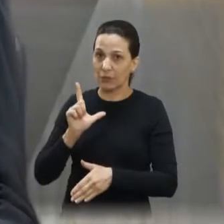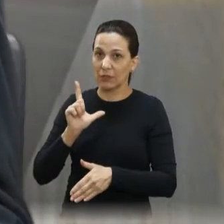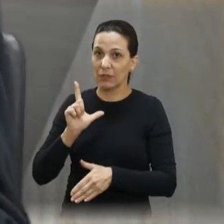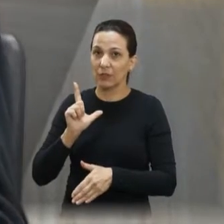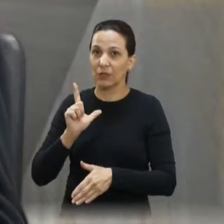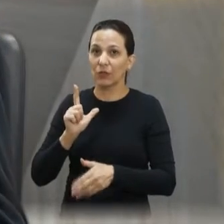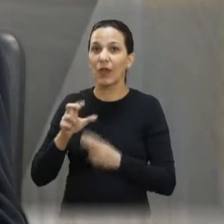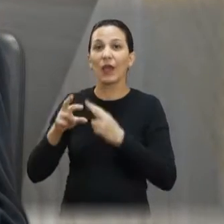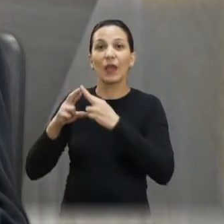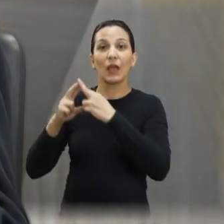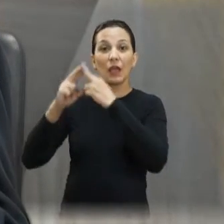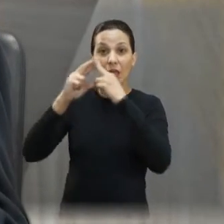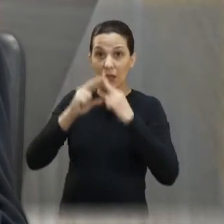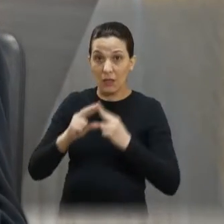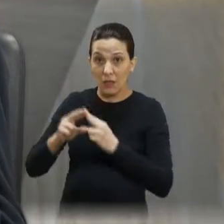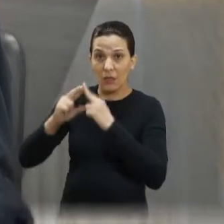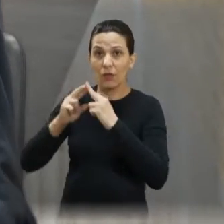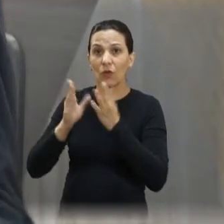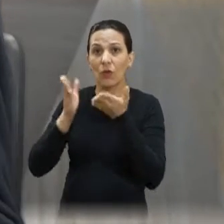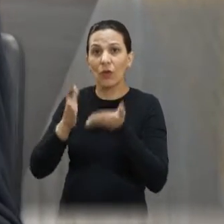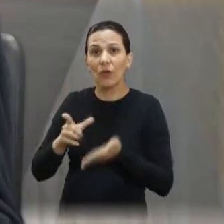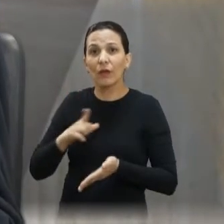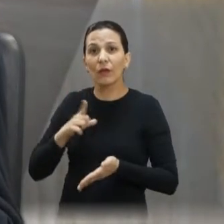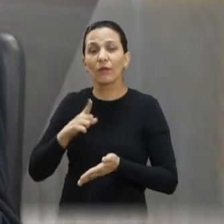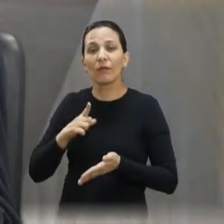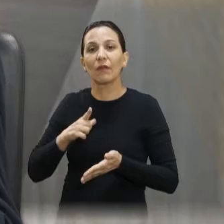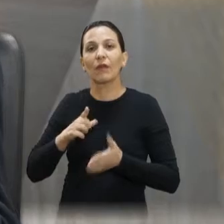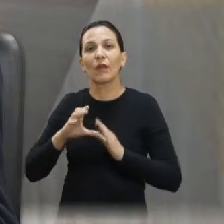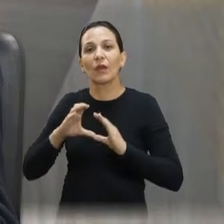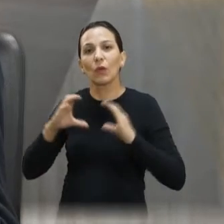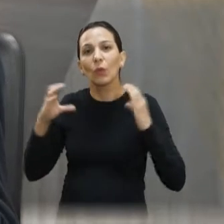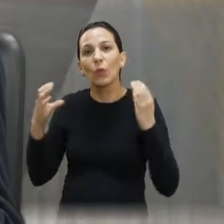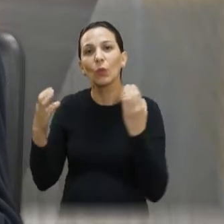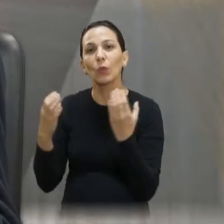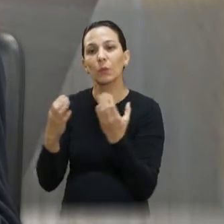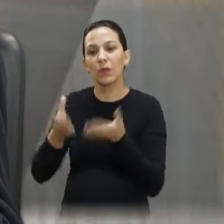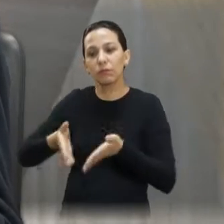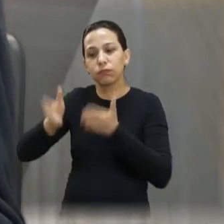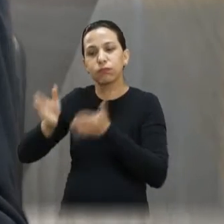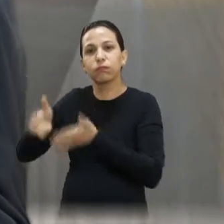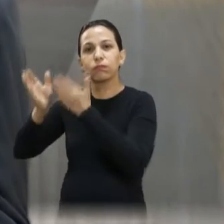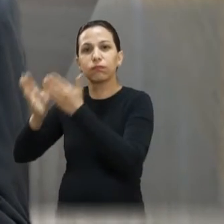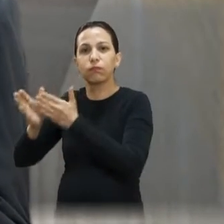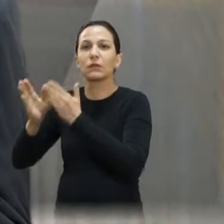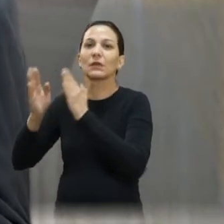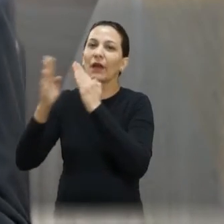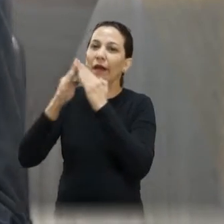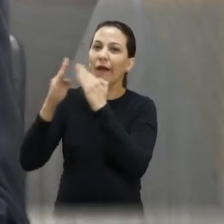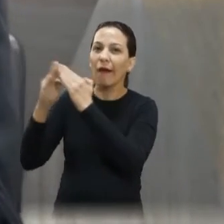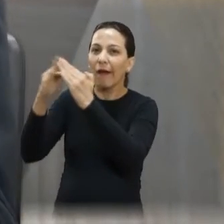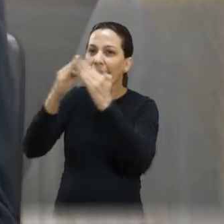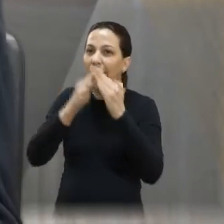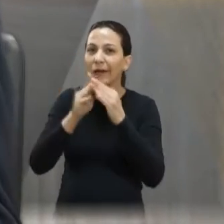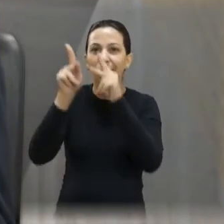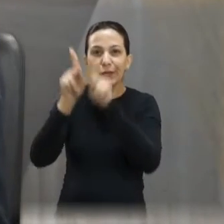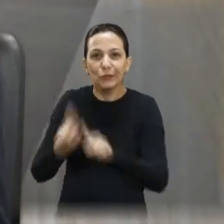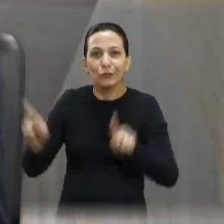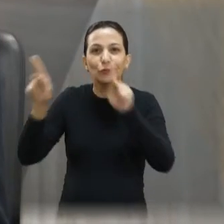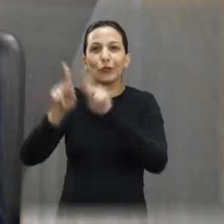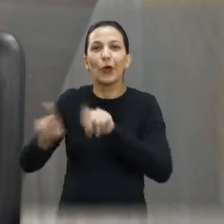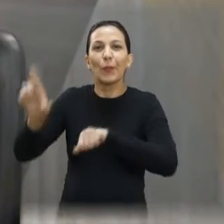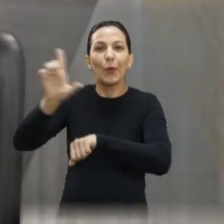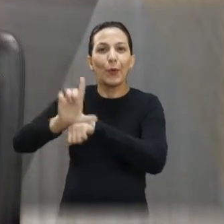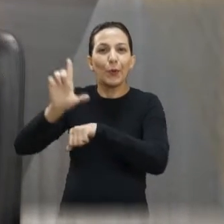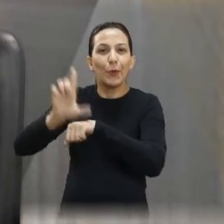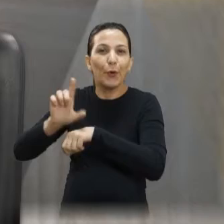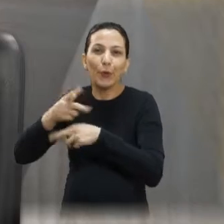recicláveis agora, eu fiz essa lei, vários condomínios implantaram, está funcionando, estive acompanhando. Então, atingir shoppings, grandes centros comerciais,